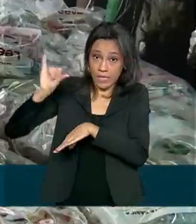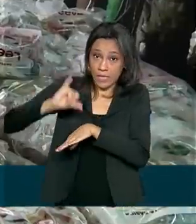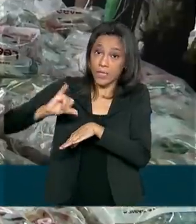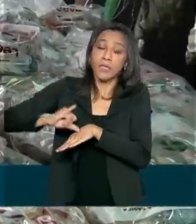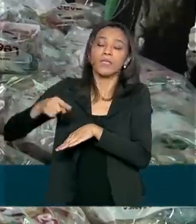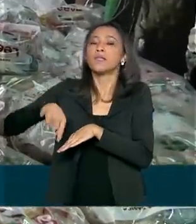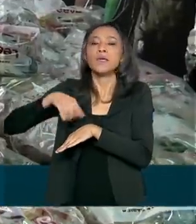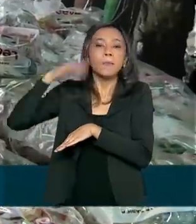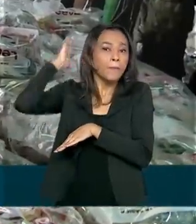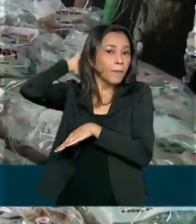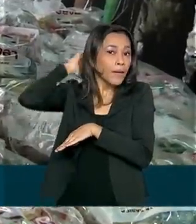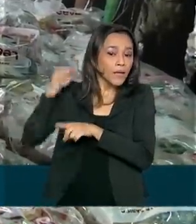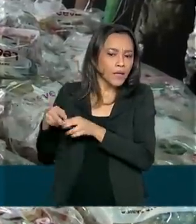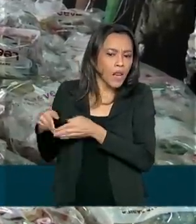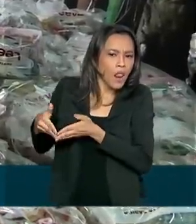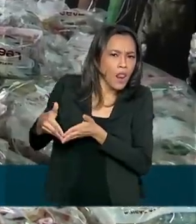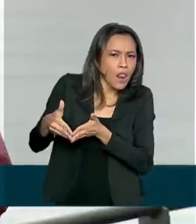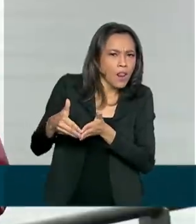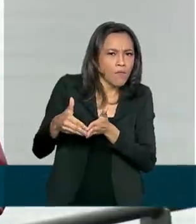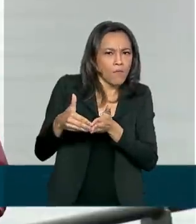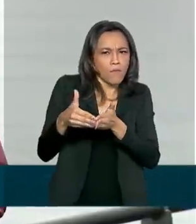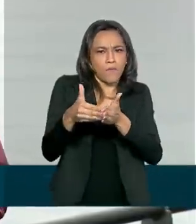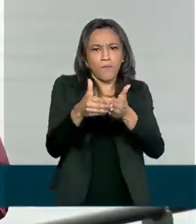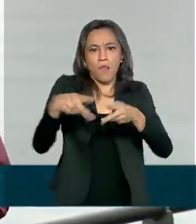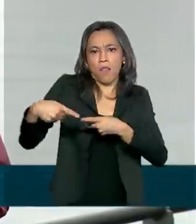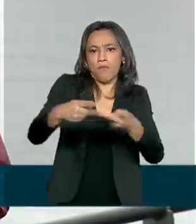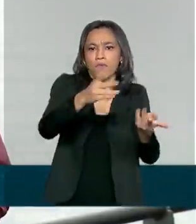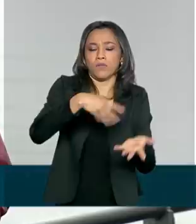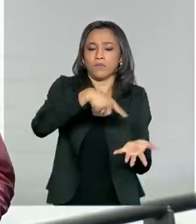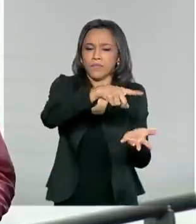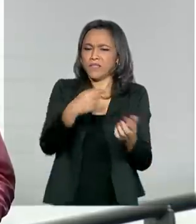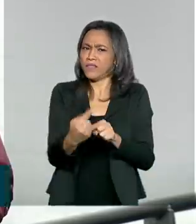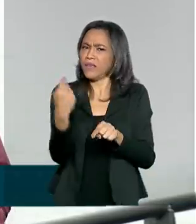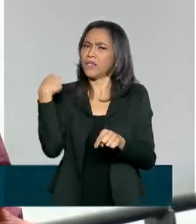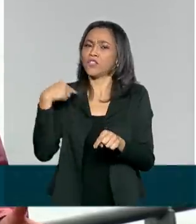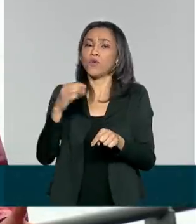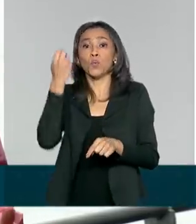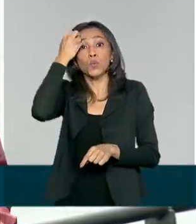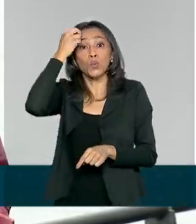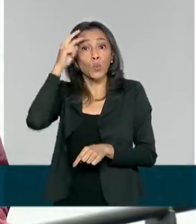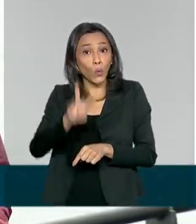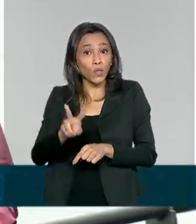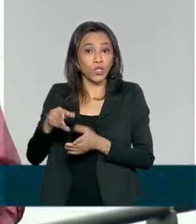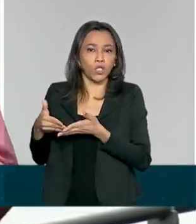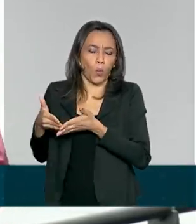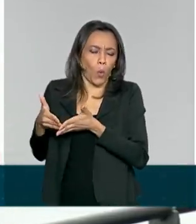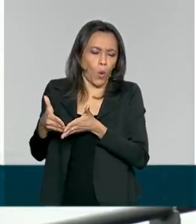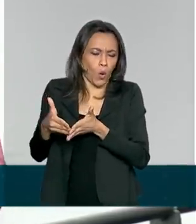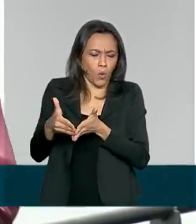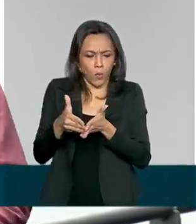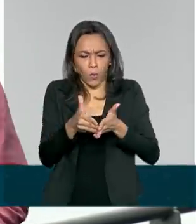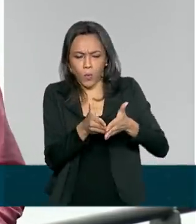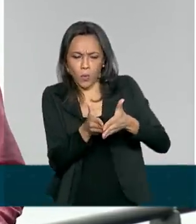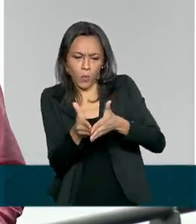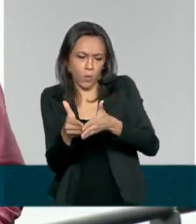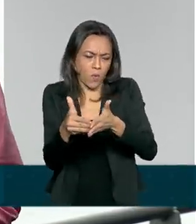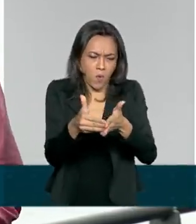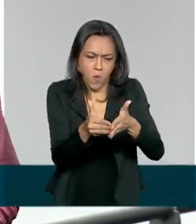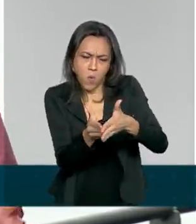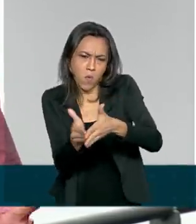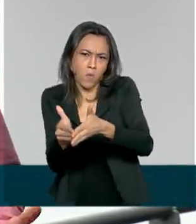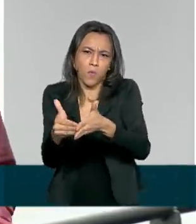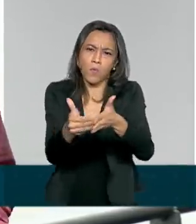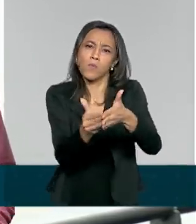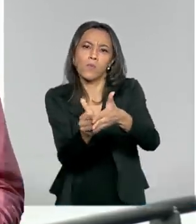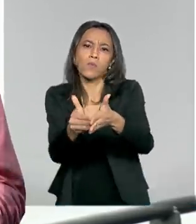carregando a carga tão preciosa. Desde que saímos de Belém, foram dois dias navegando por furos e estreitos do